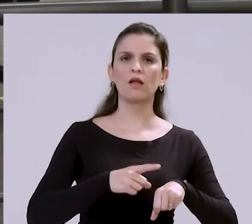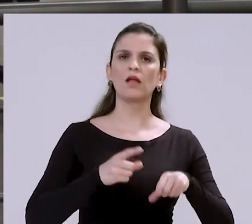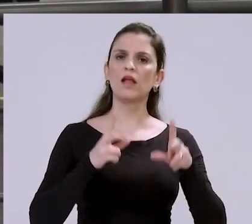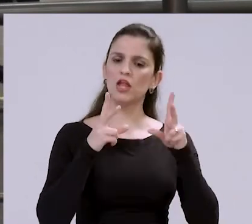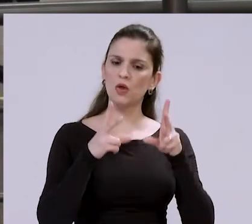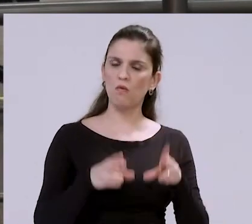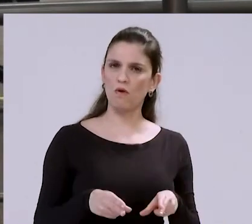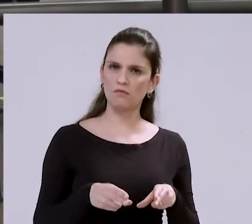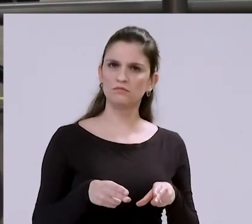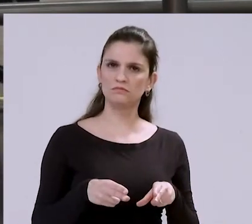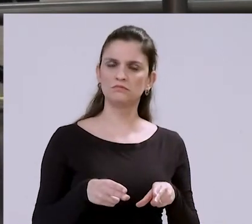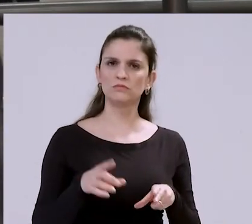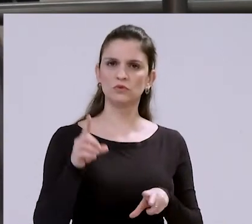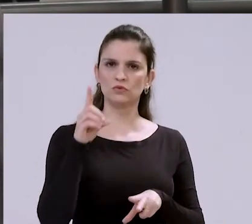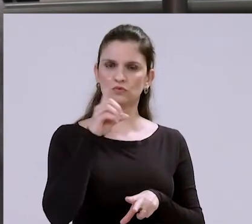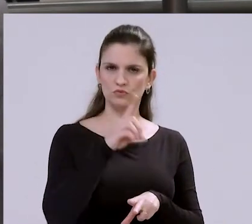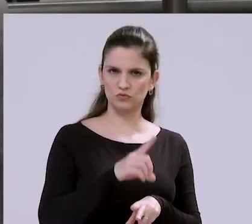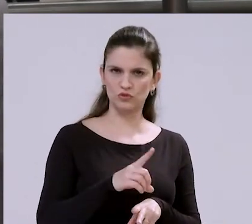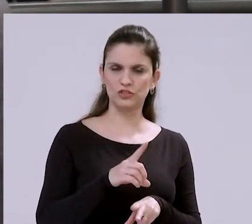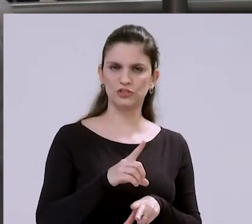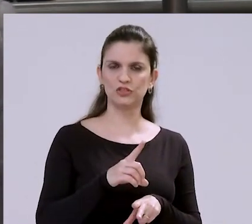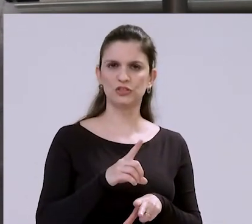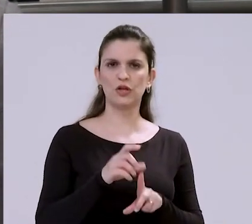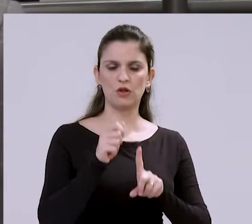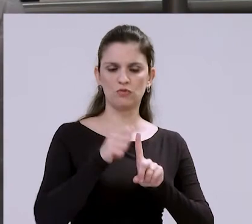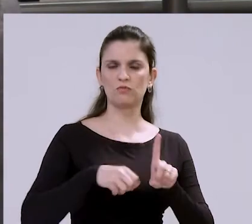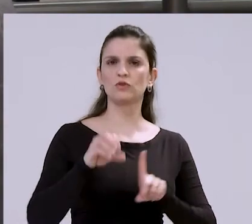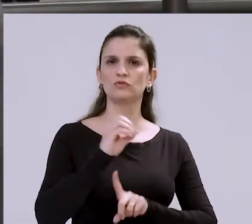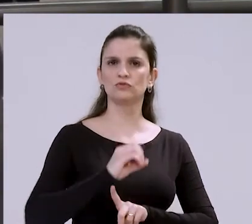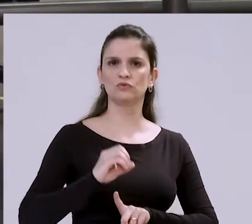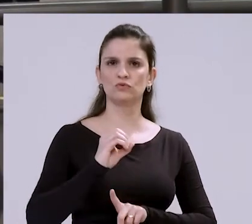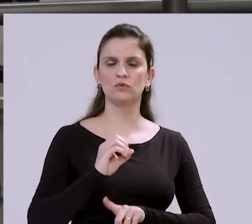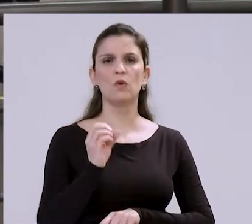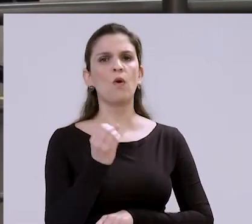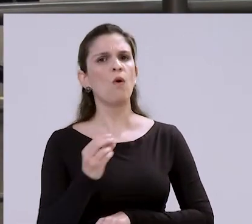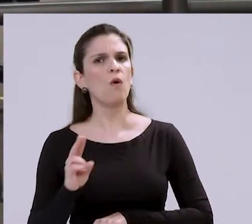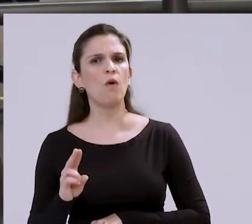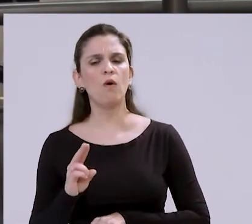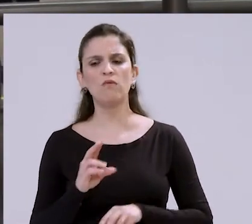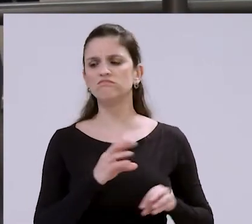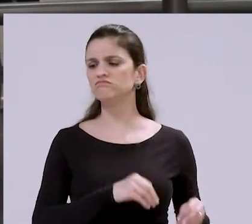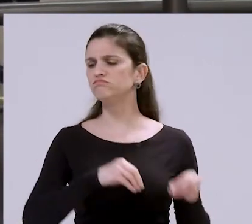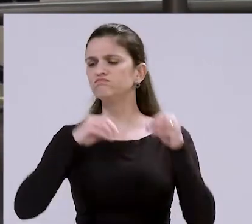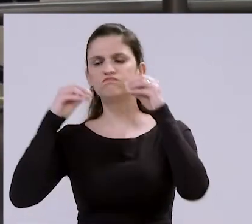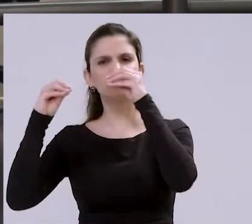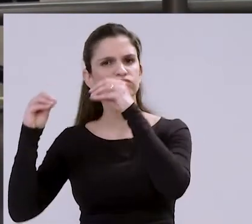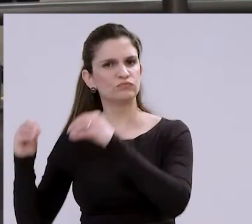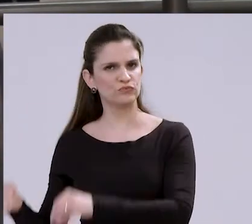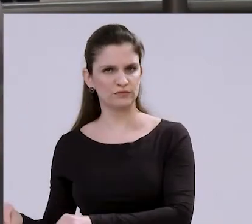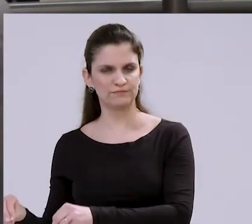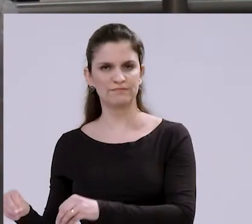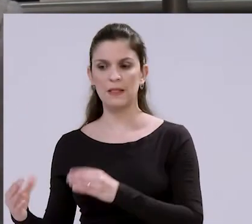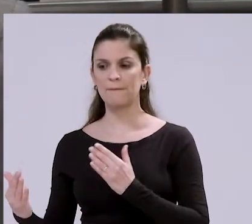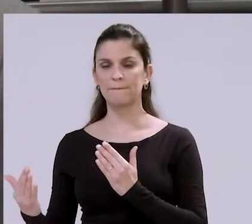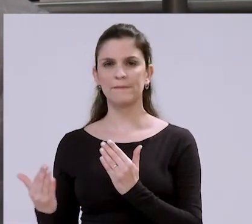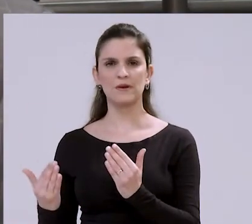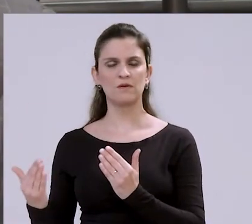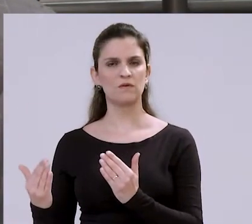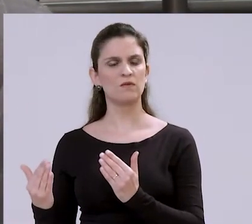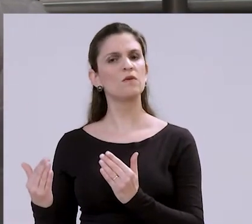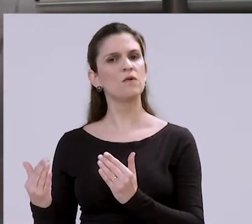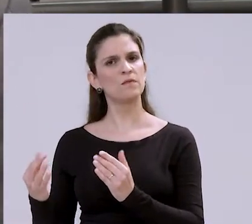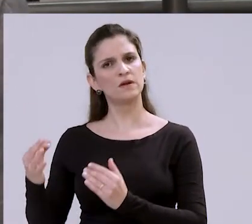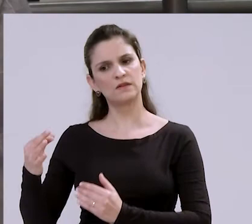eleições permanecessem exatamente no mesmo modelo que foi no mesmo mês de outubro, ou então que se adiasse para